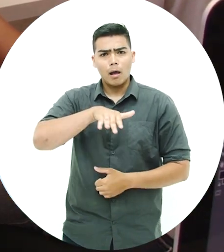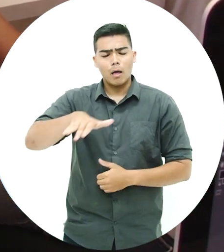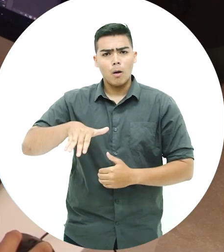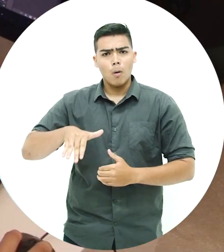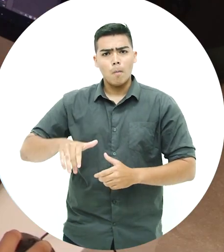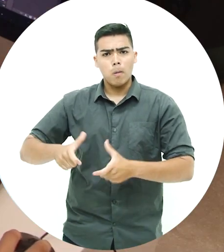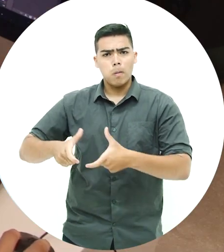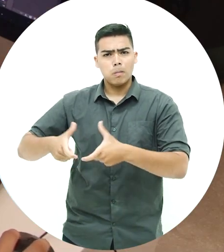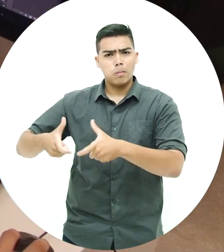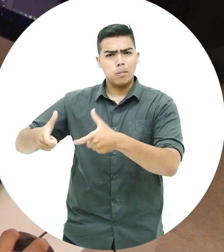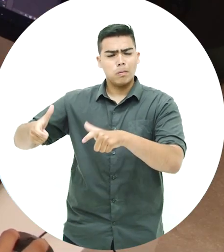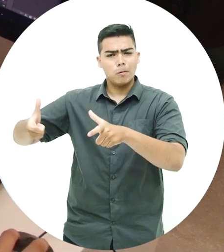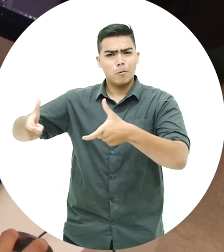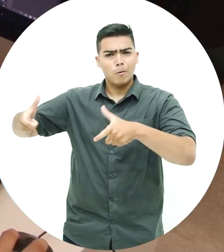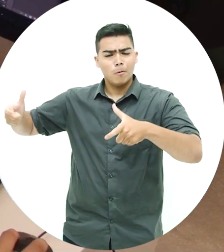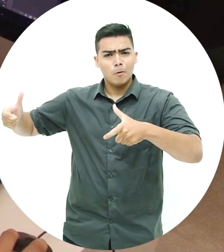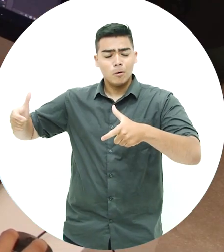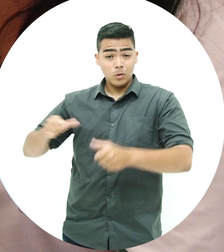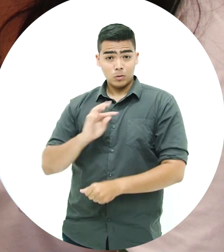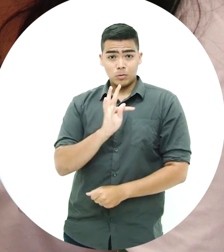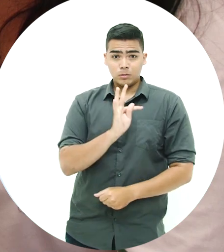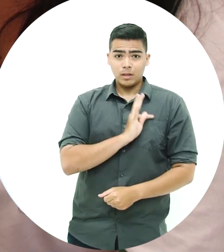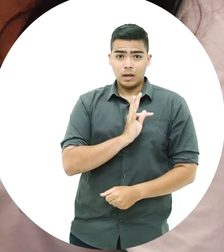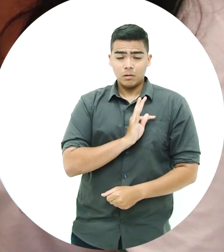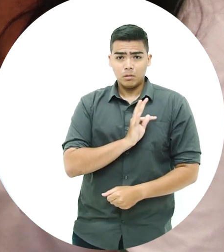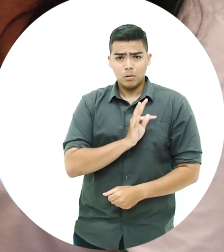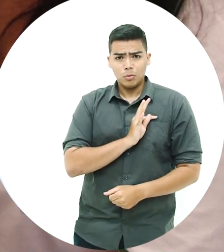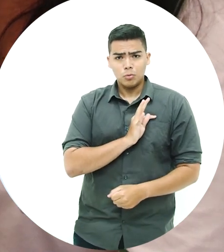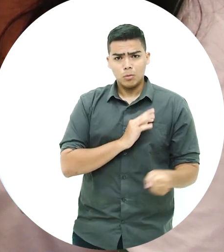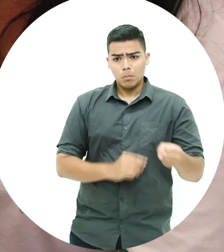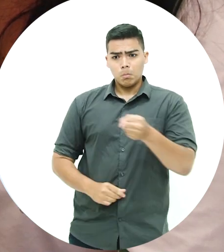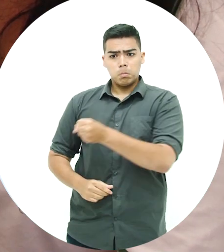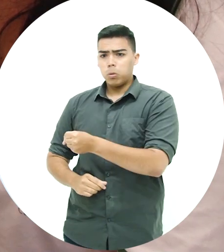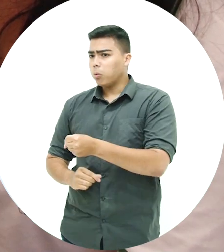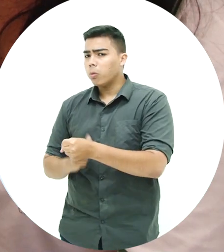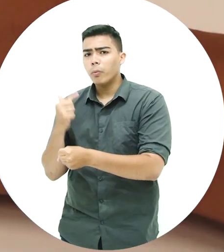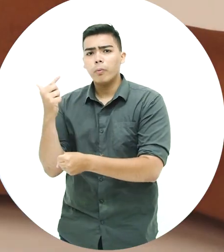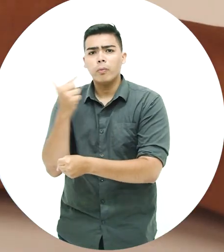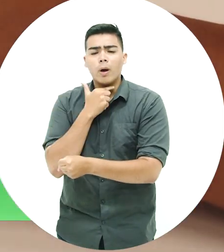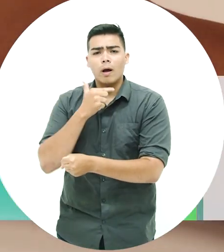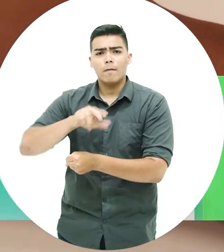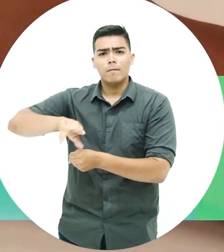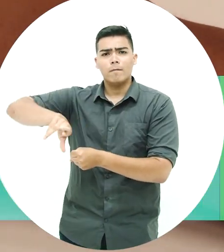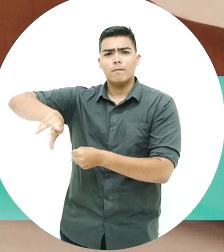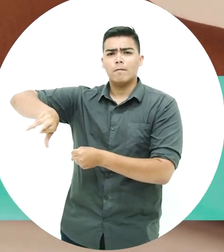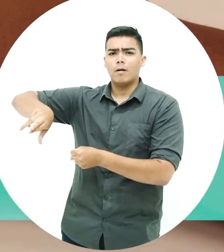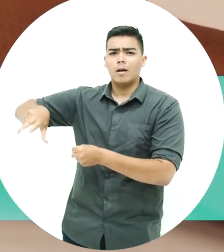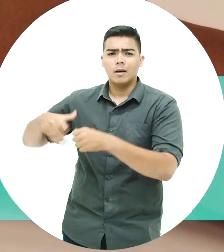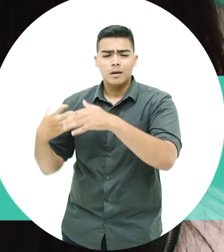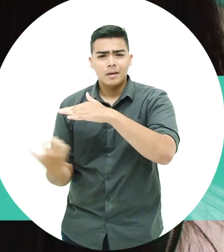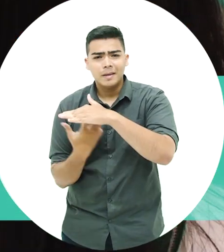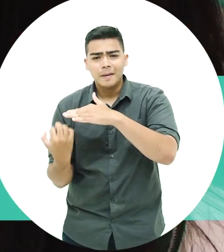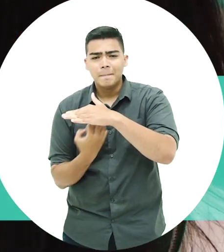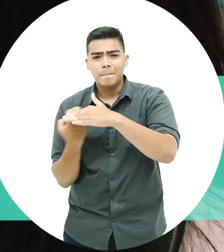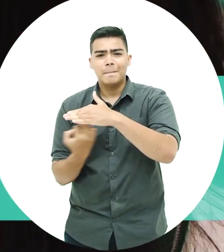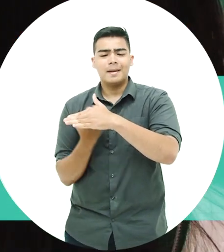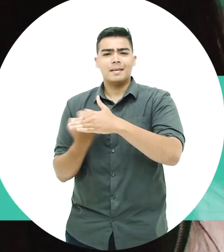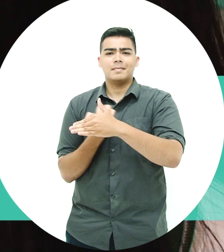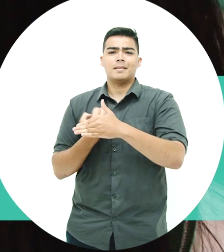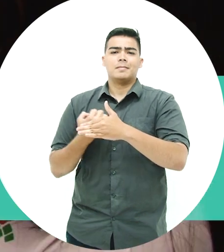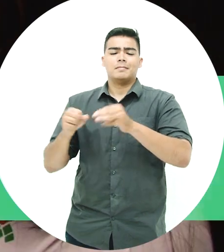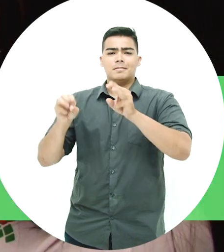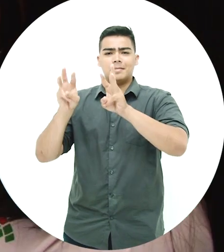Por ser uma área em ascensão, o técnico em multimídia encontrará um amplo mercado de trabalho, podendo atuar em produtores de multimídia,